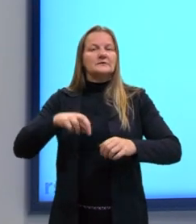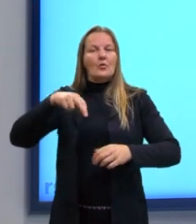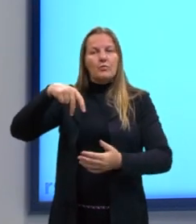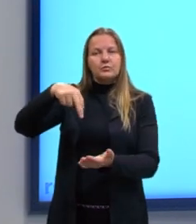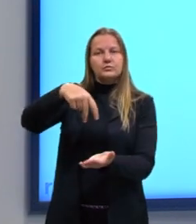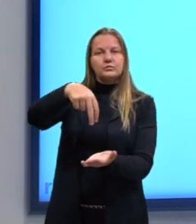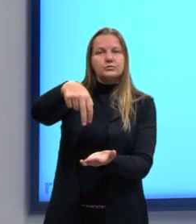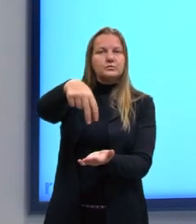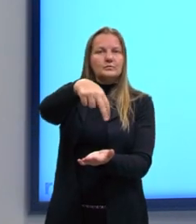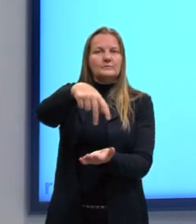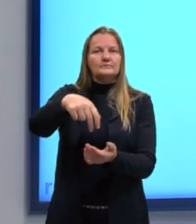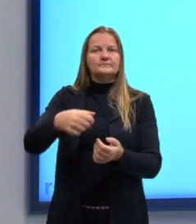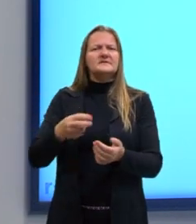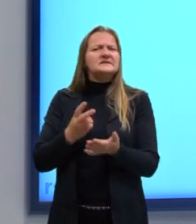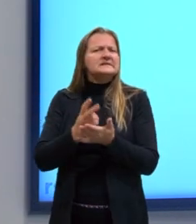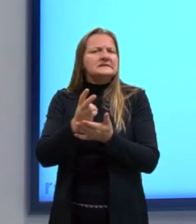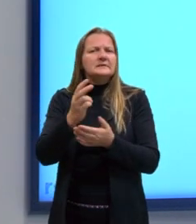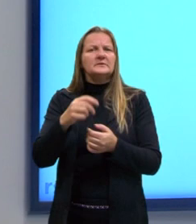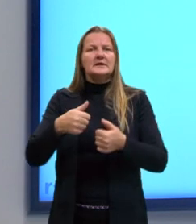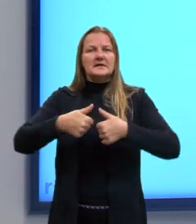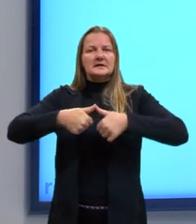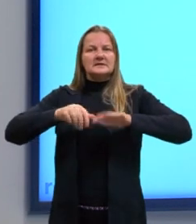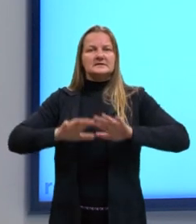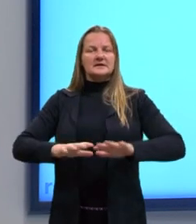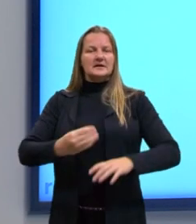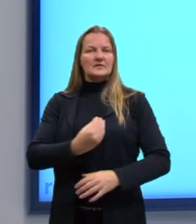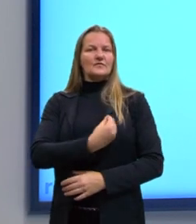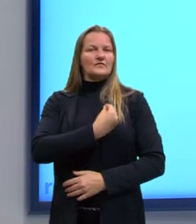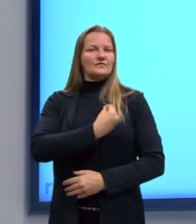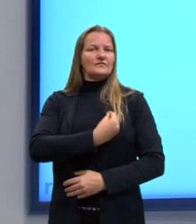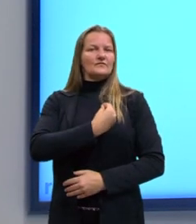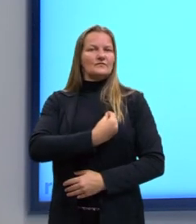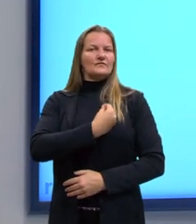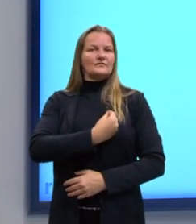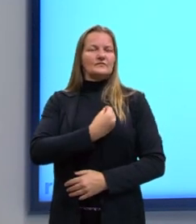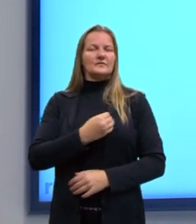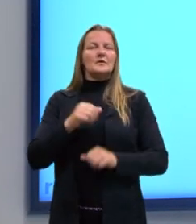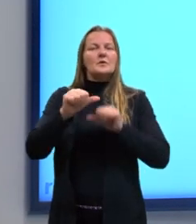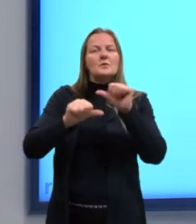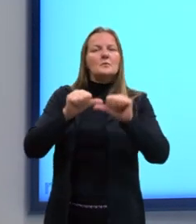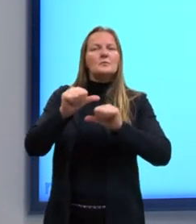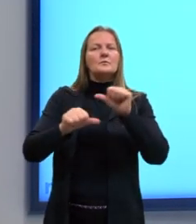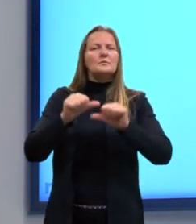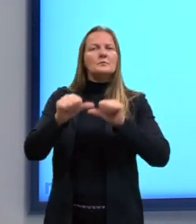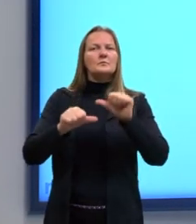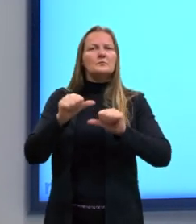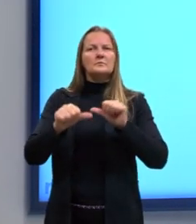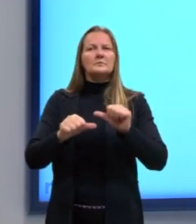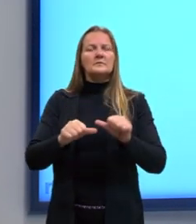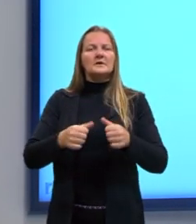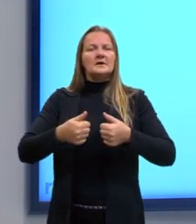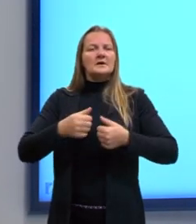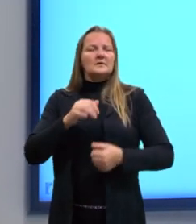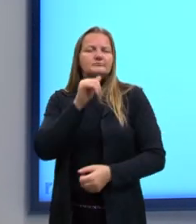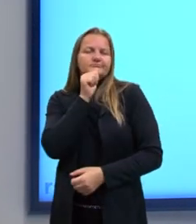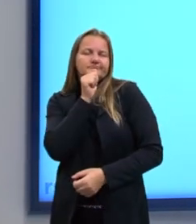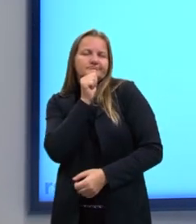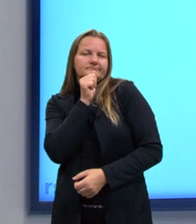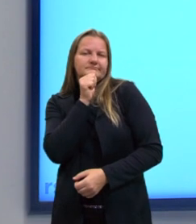Um estado permanente, ser e viver. Uma mudança de estado, ficar,